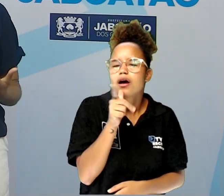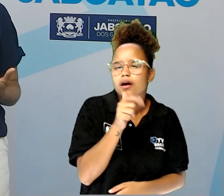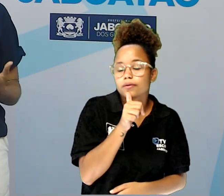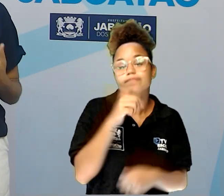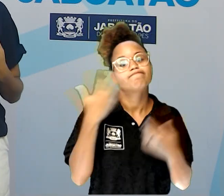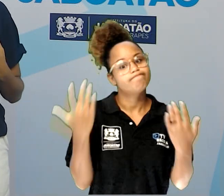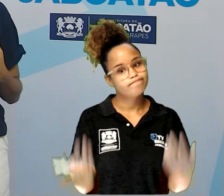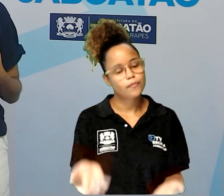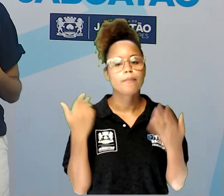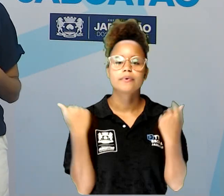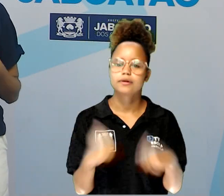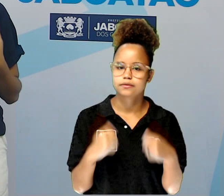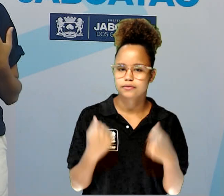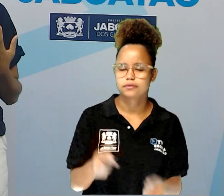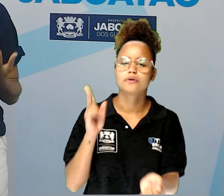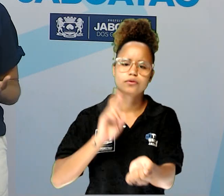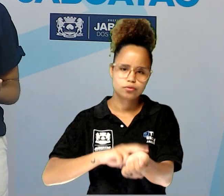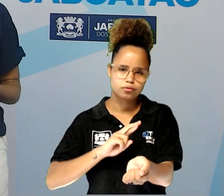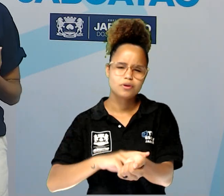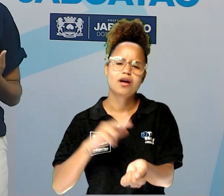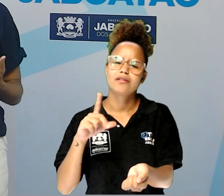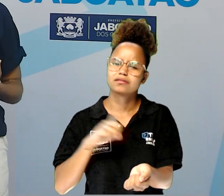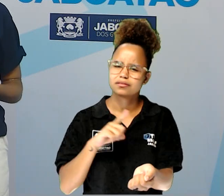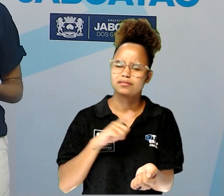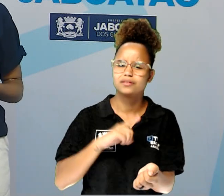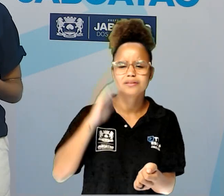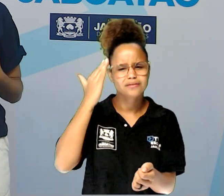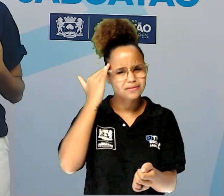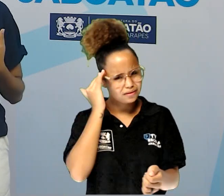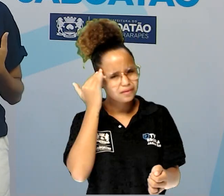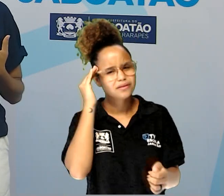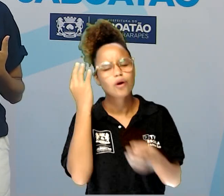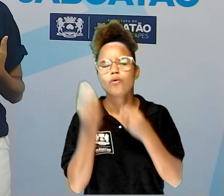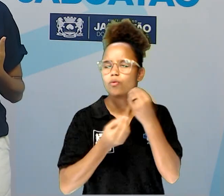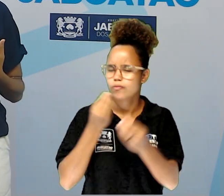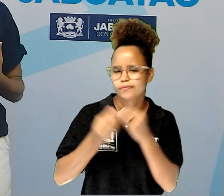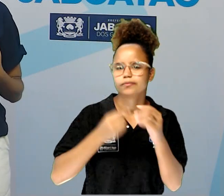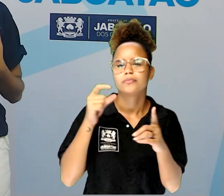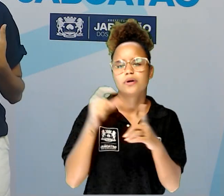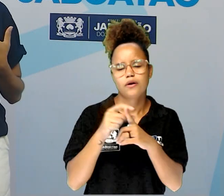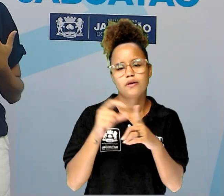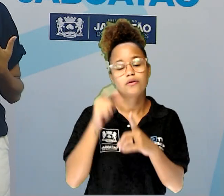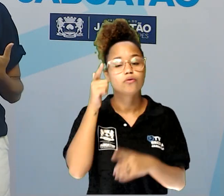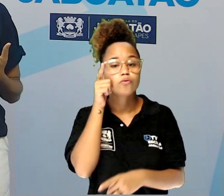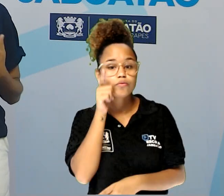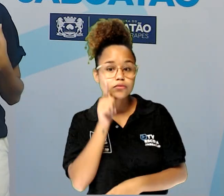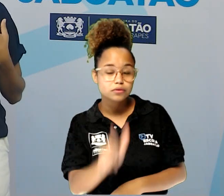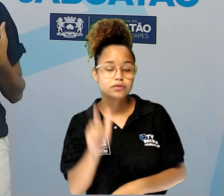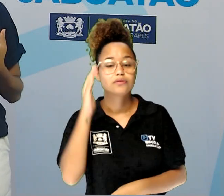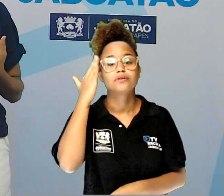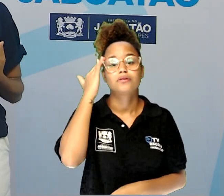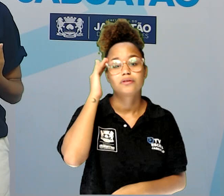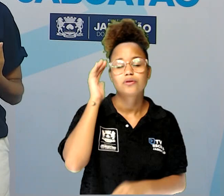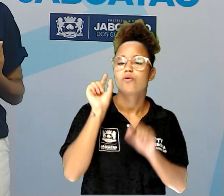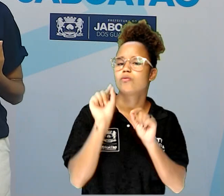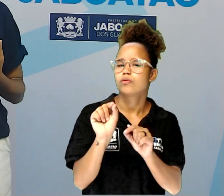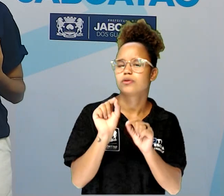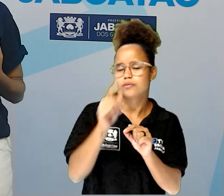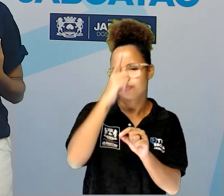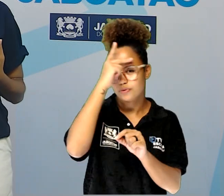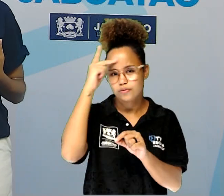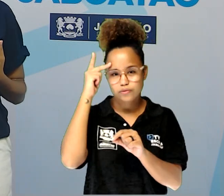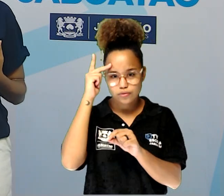ritmo para poder dar sentido às palavras e a gente conseguir entender o que o nosso